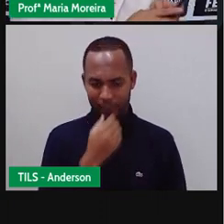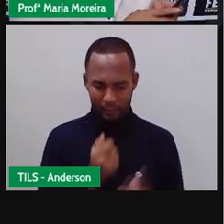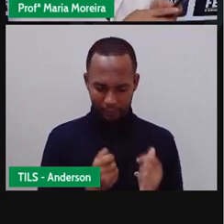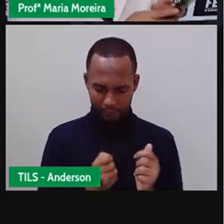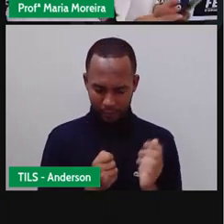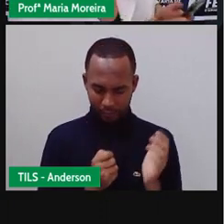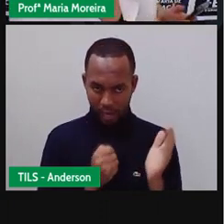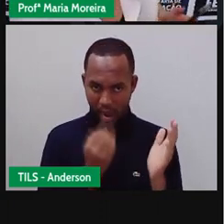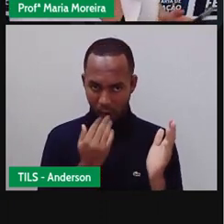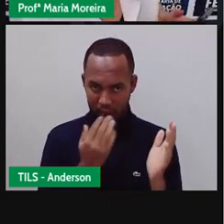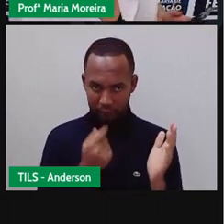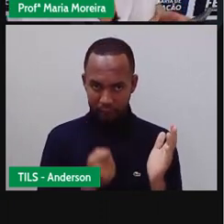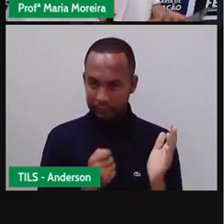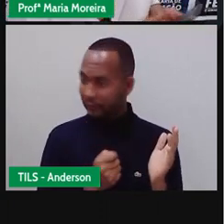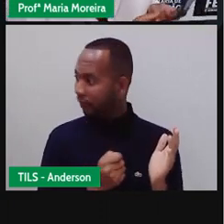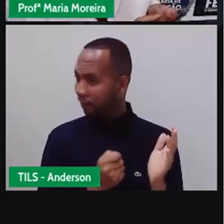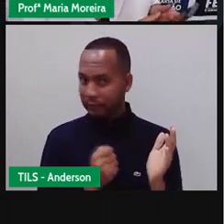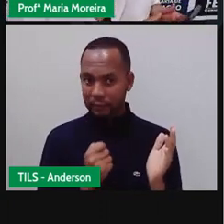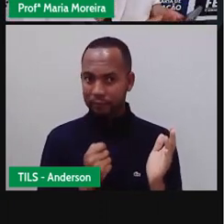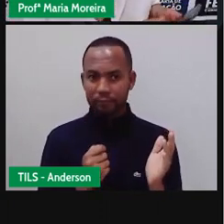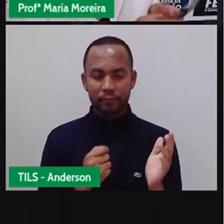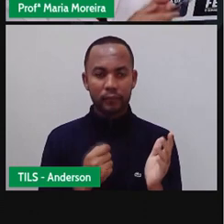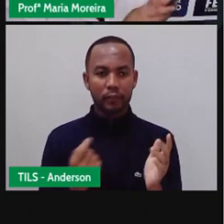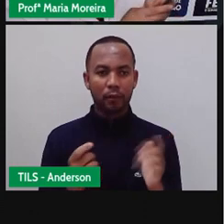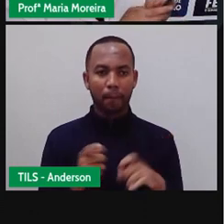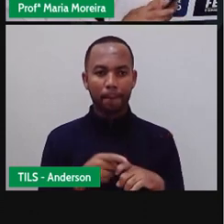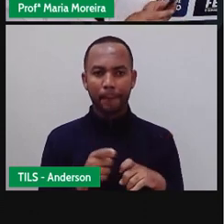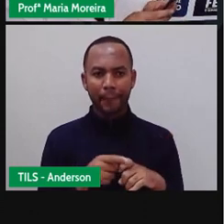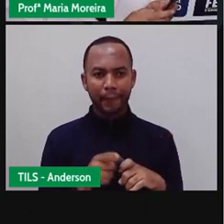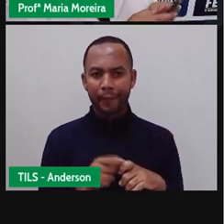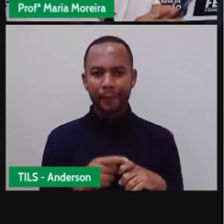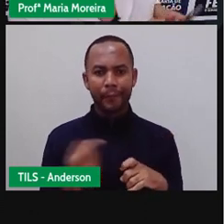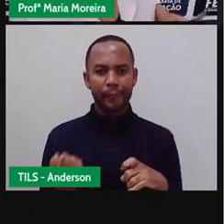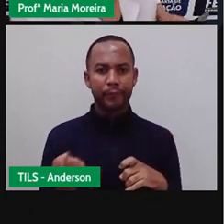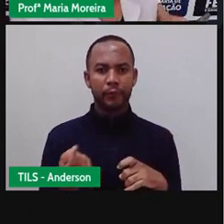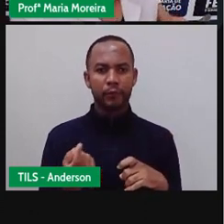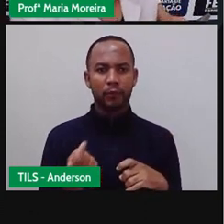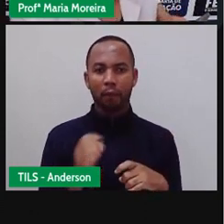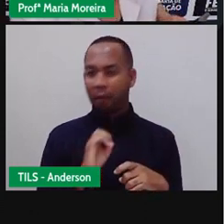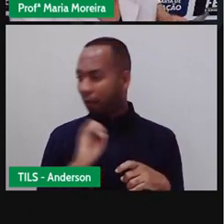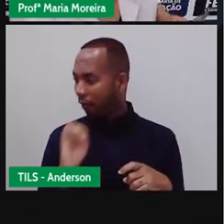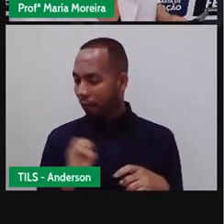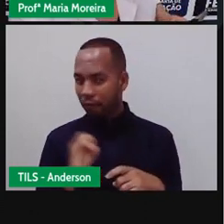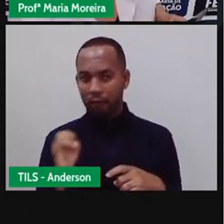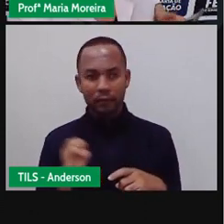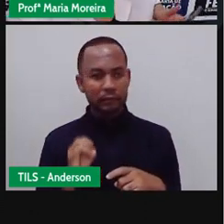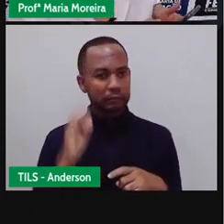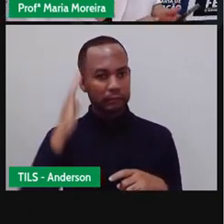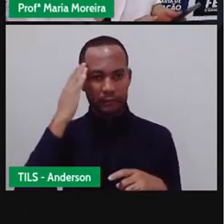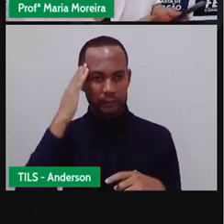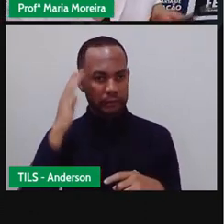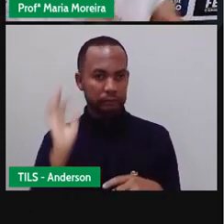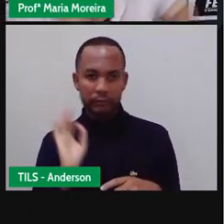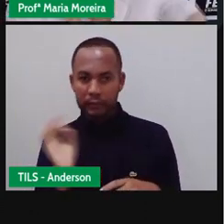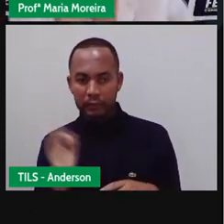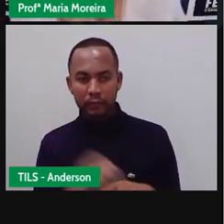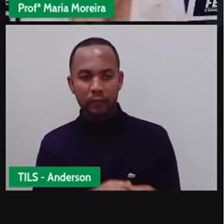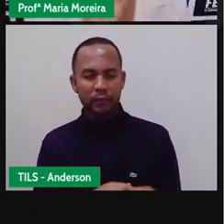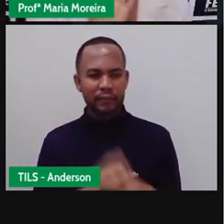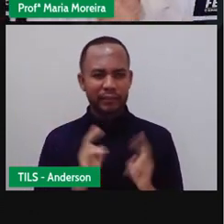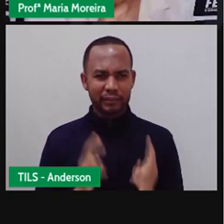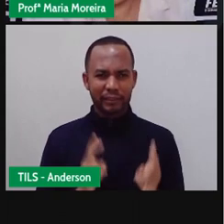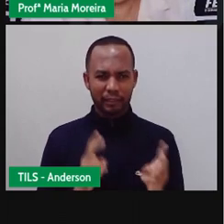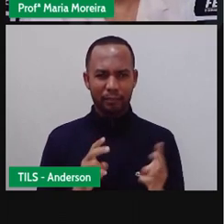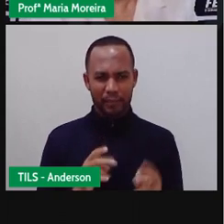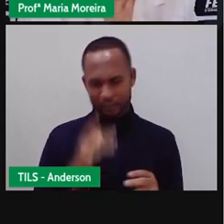Ah, oi, oi, não ouvi. Tô no médico. Oi, hã? Não tô entendendo. E aí, sempre que alguém